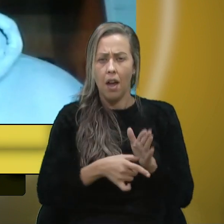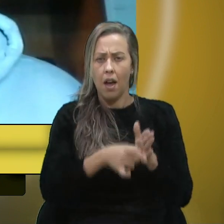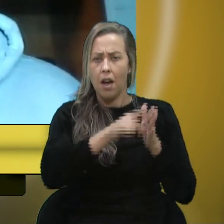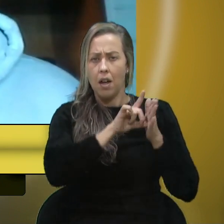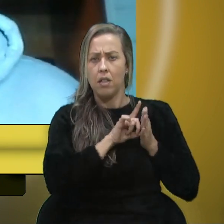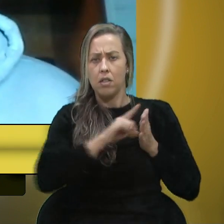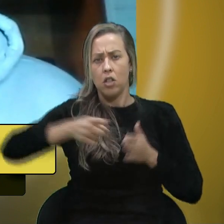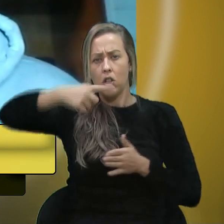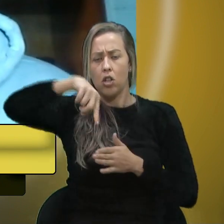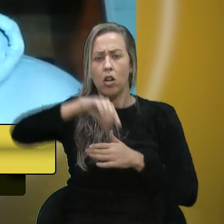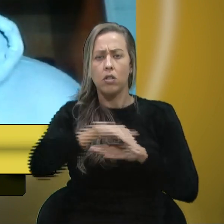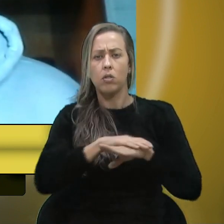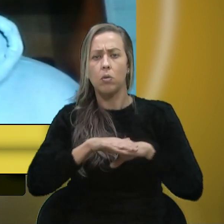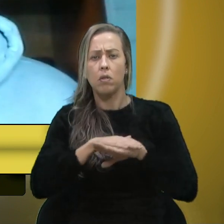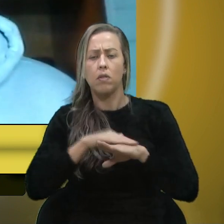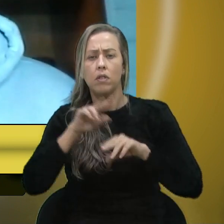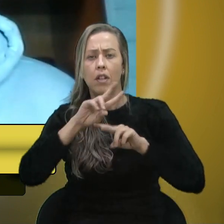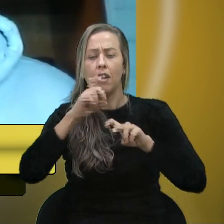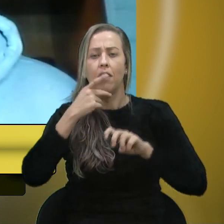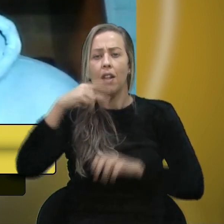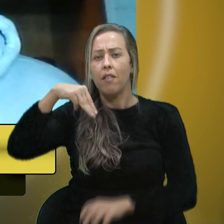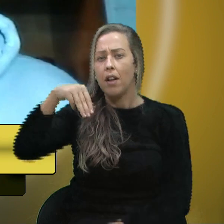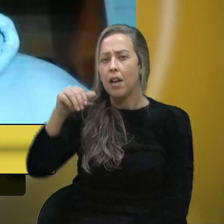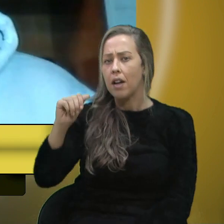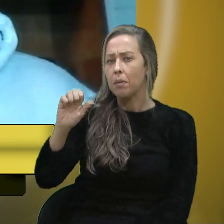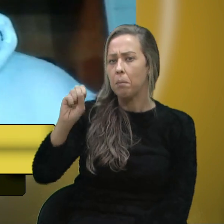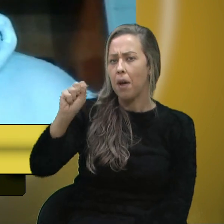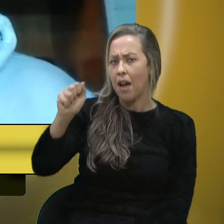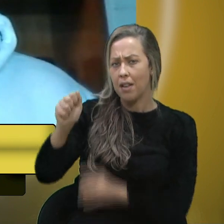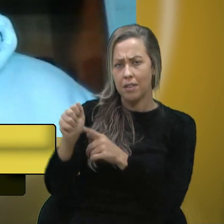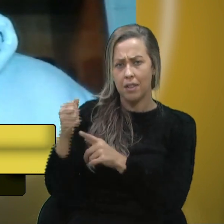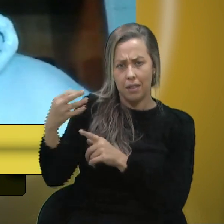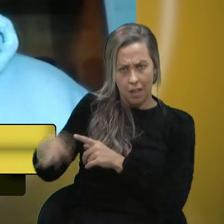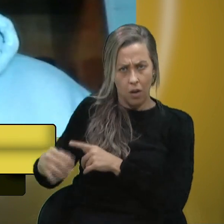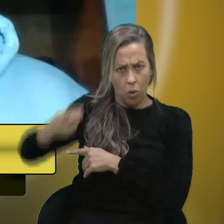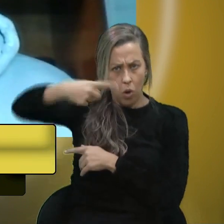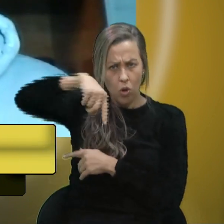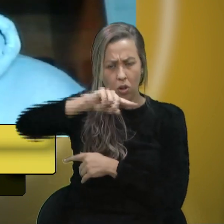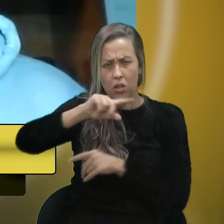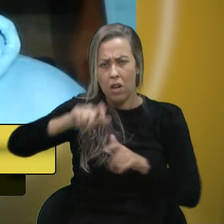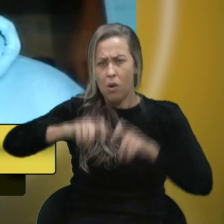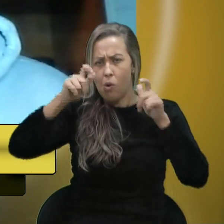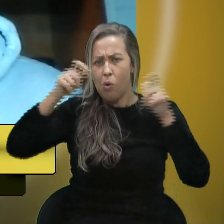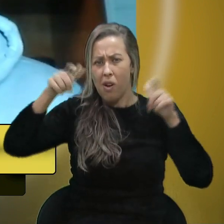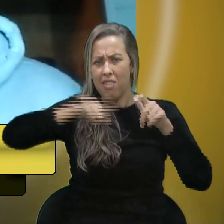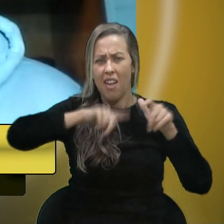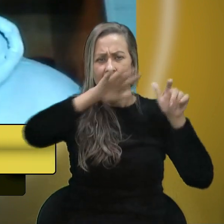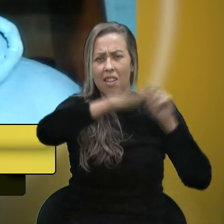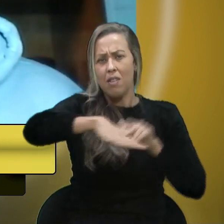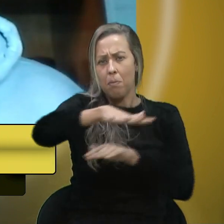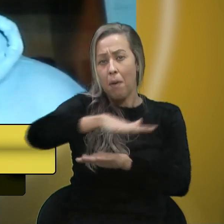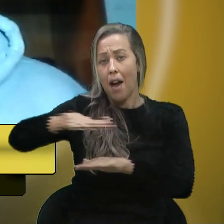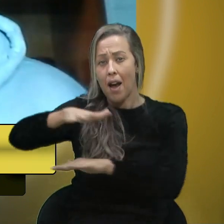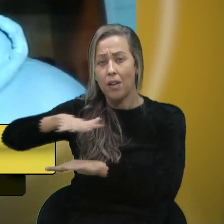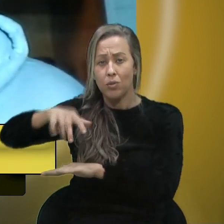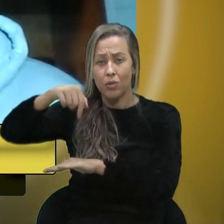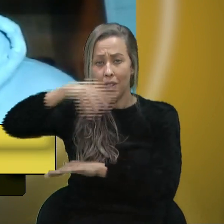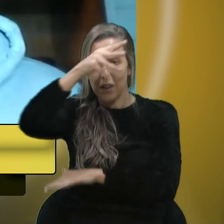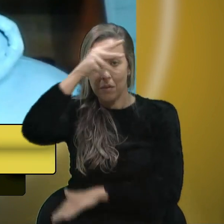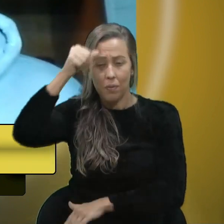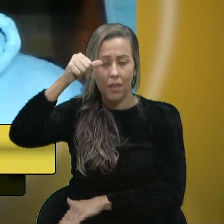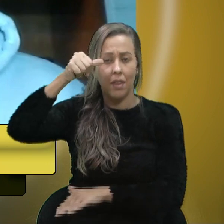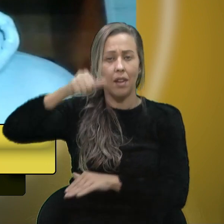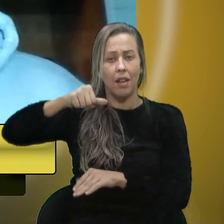conversávamos aqui falávamos sobre a maesa e tantas ou tantos outros espaços do município